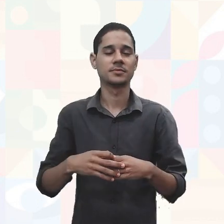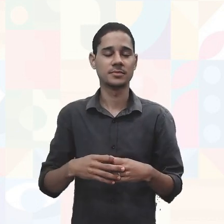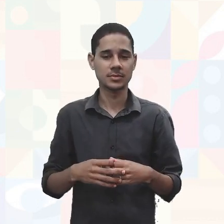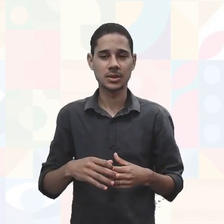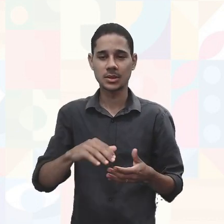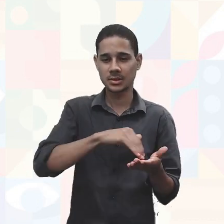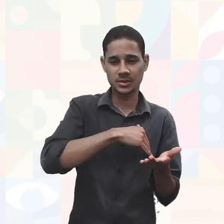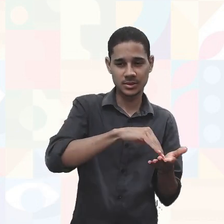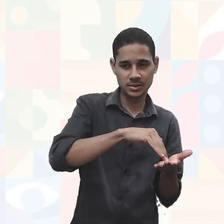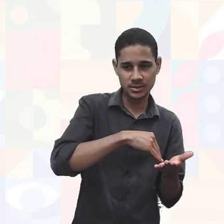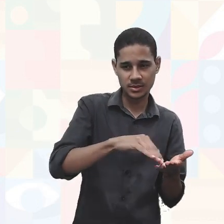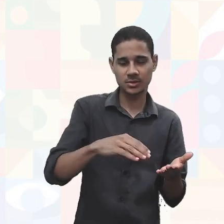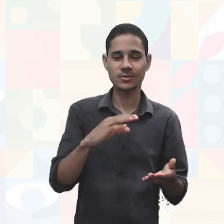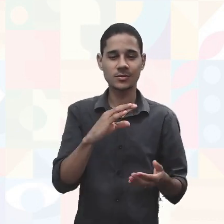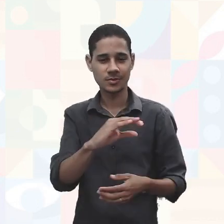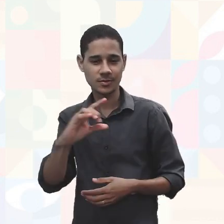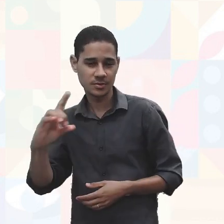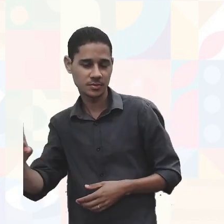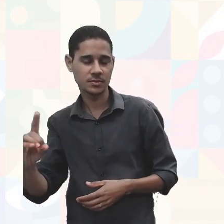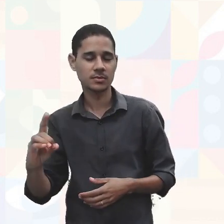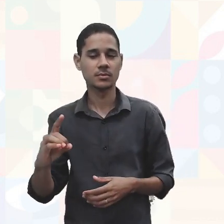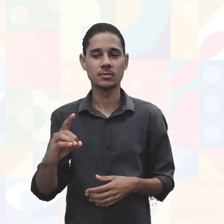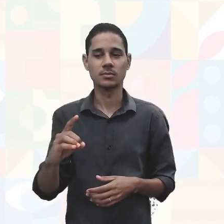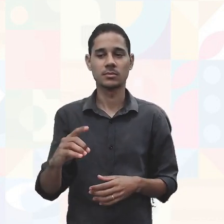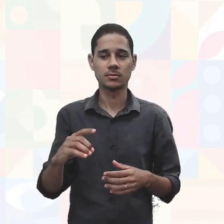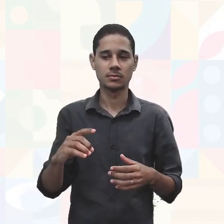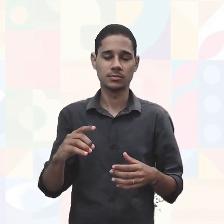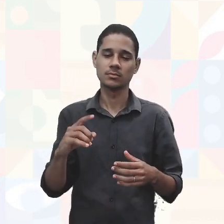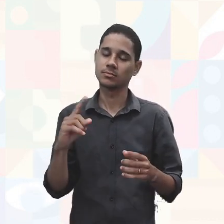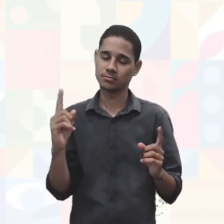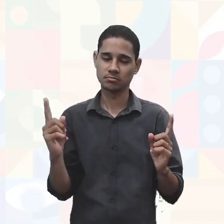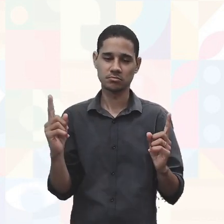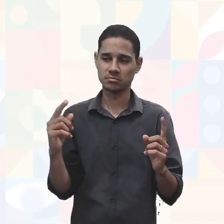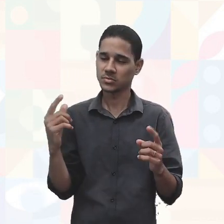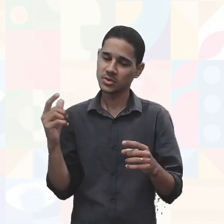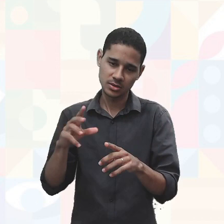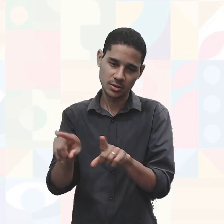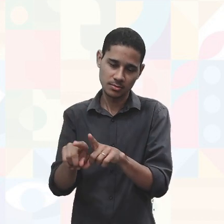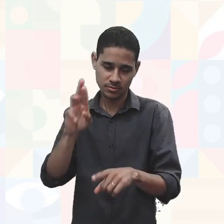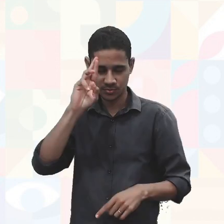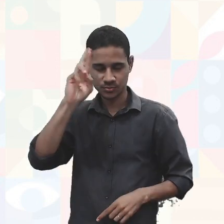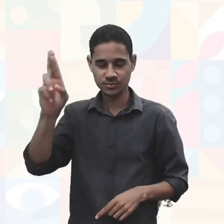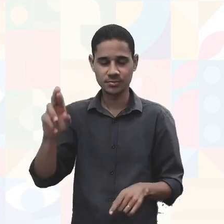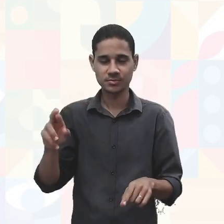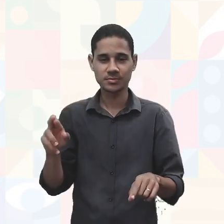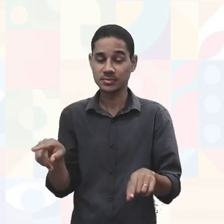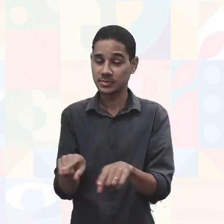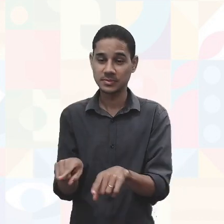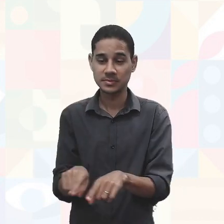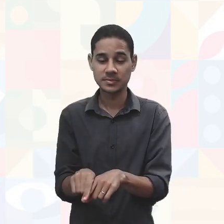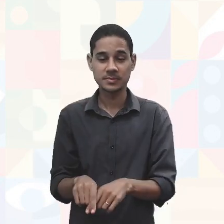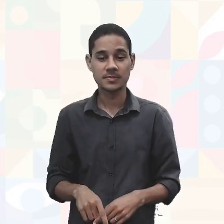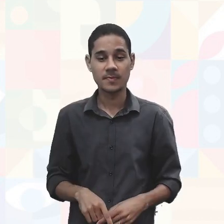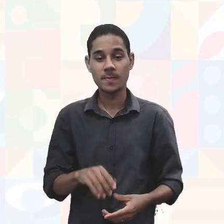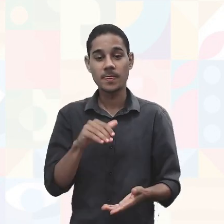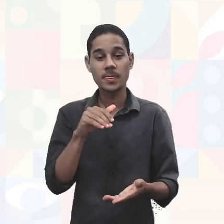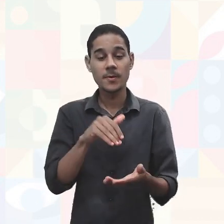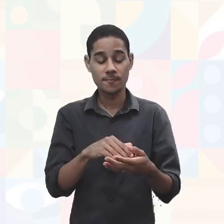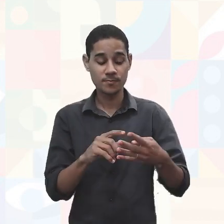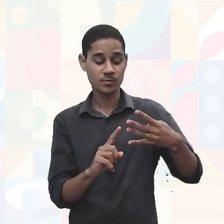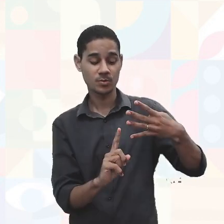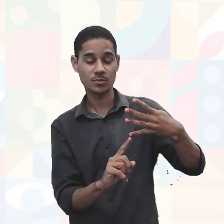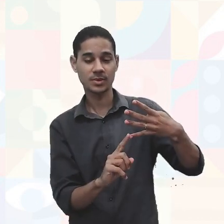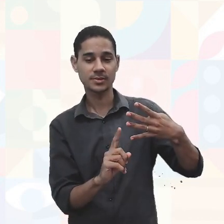secretário escolar, dos coordenadores e vice-versa, do gestor também. Ok? De último modelo,